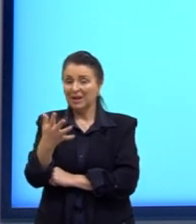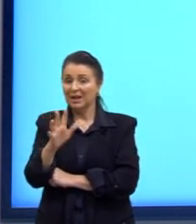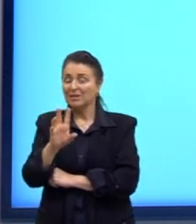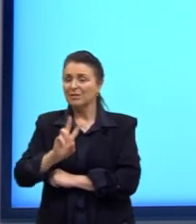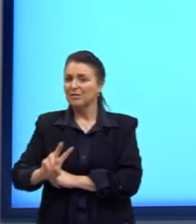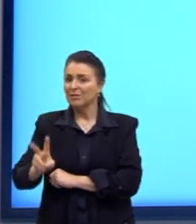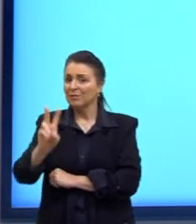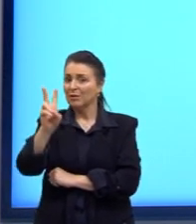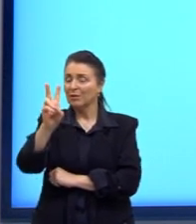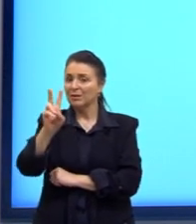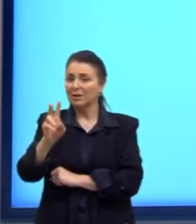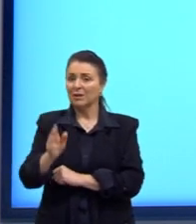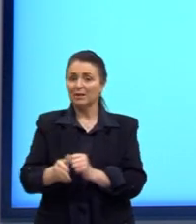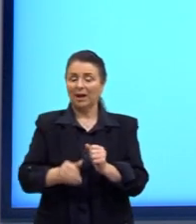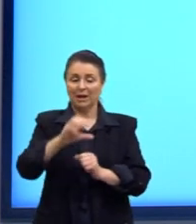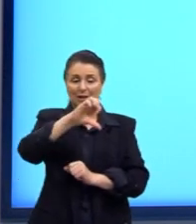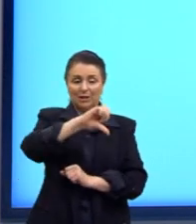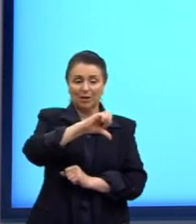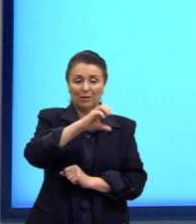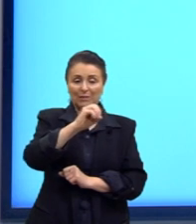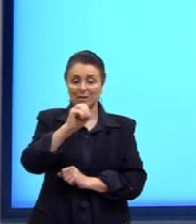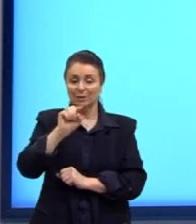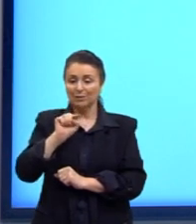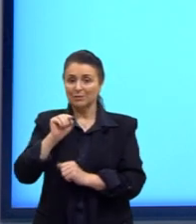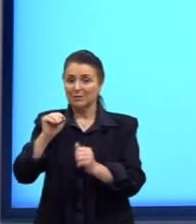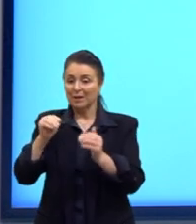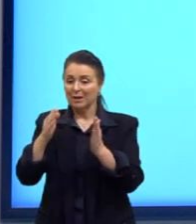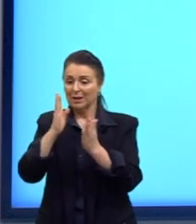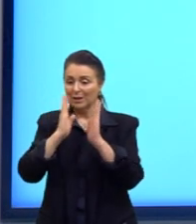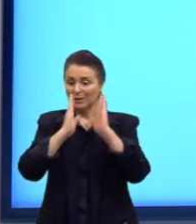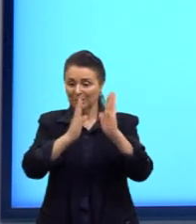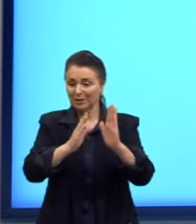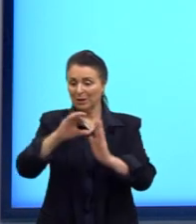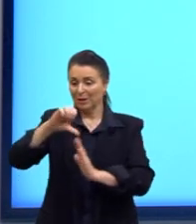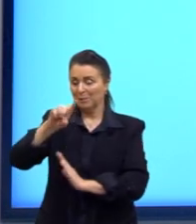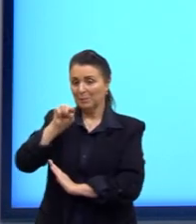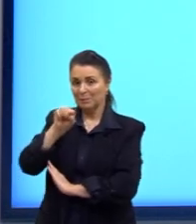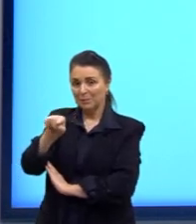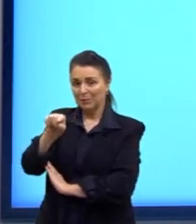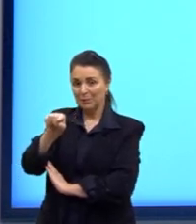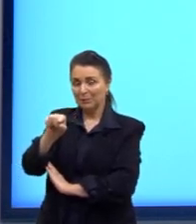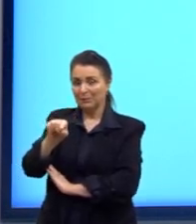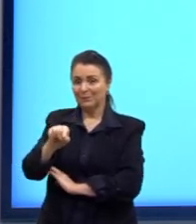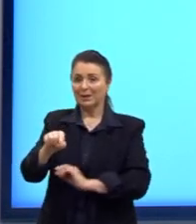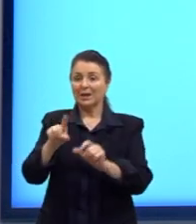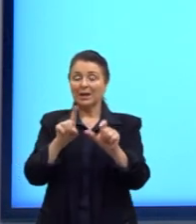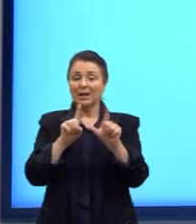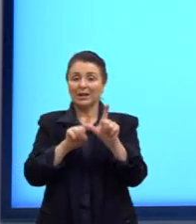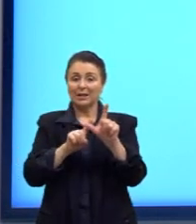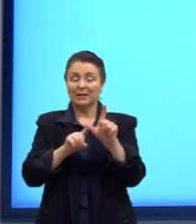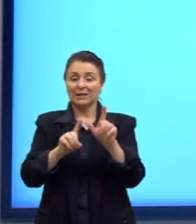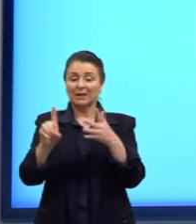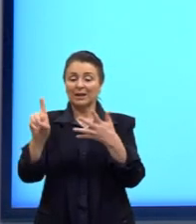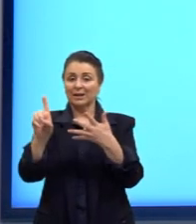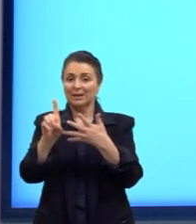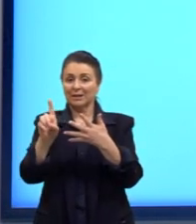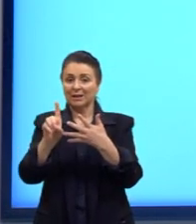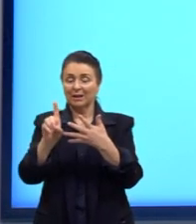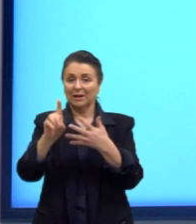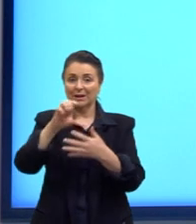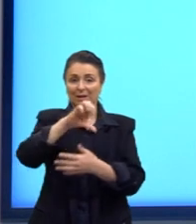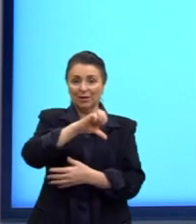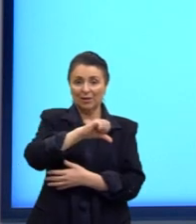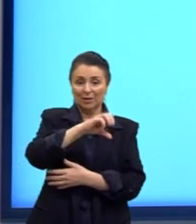está ali, então, entre 900 e 1000, né? Seria, então, a letra correta, a letra D. De 900